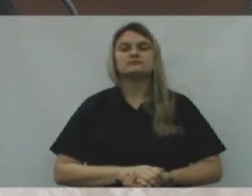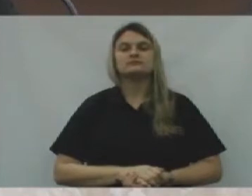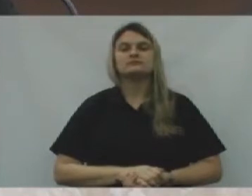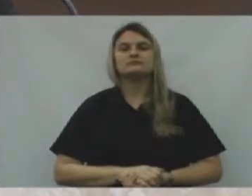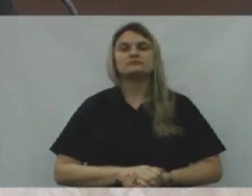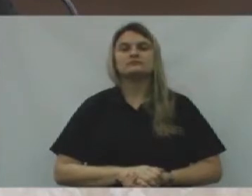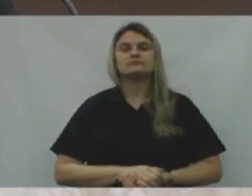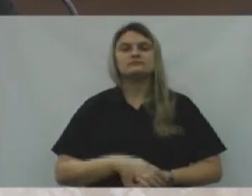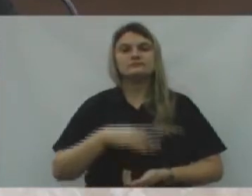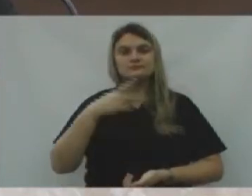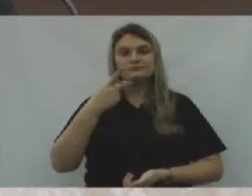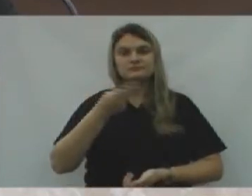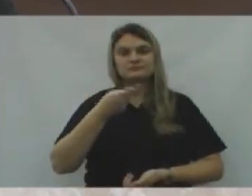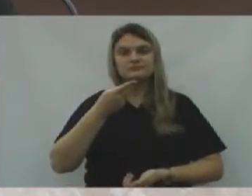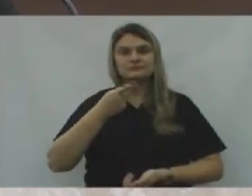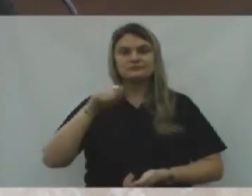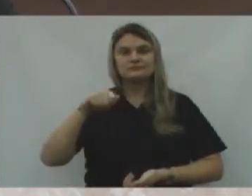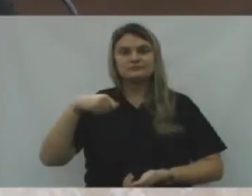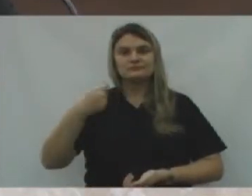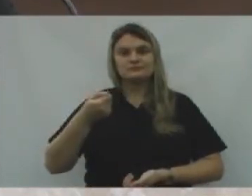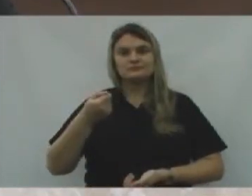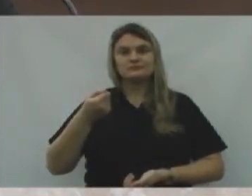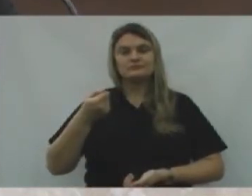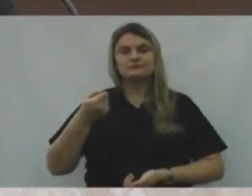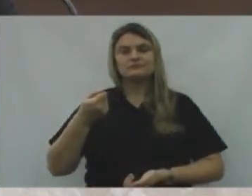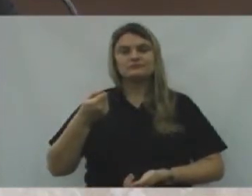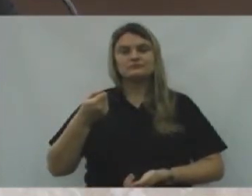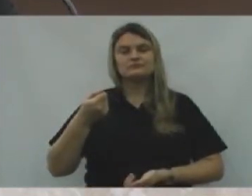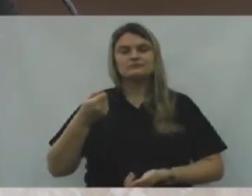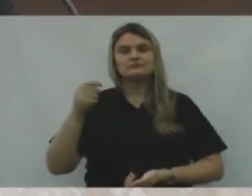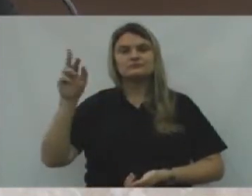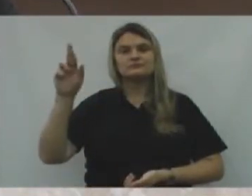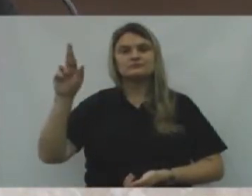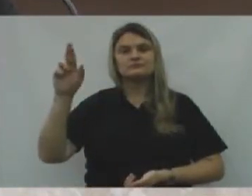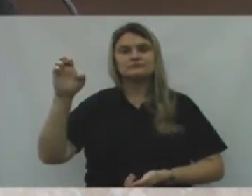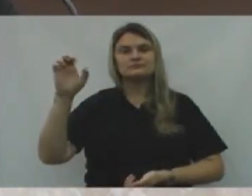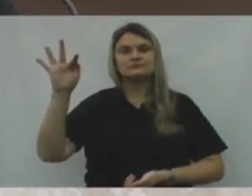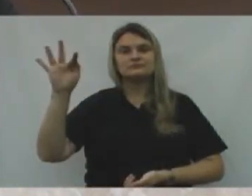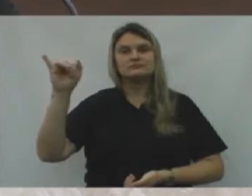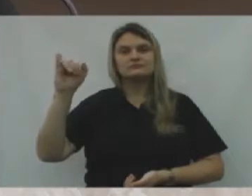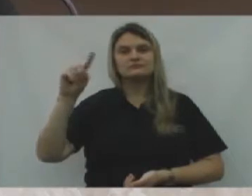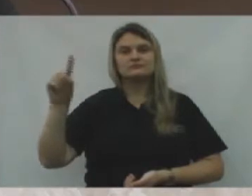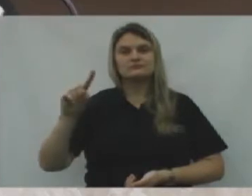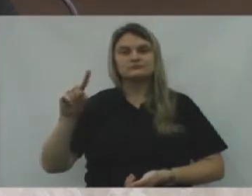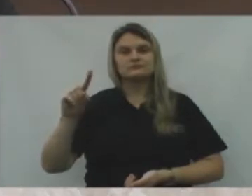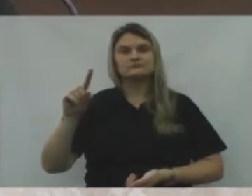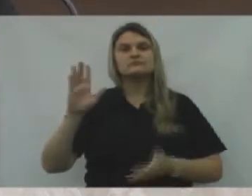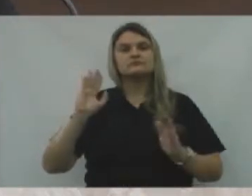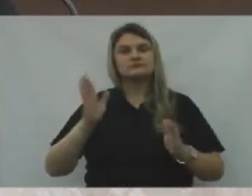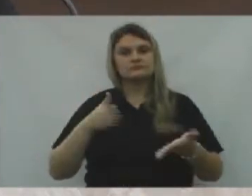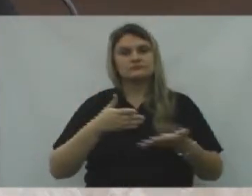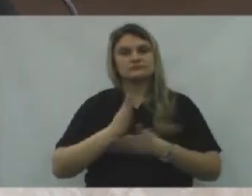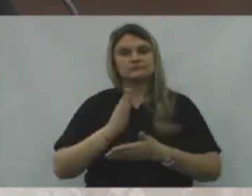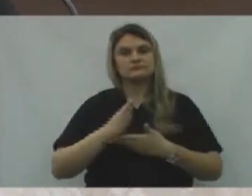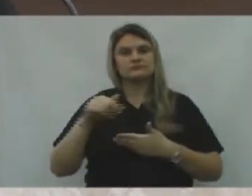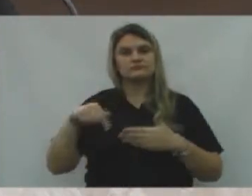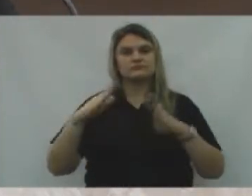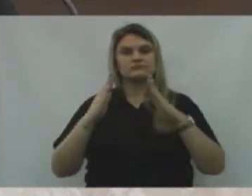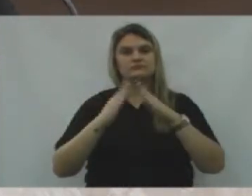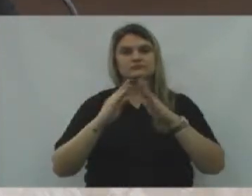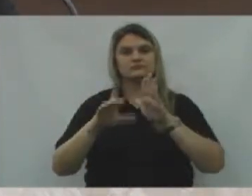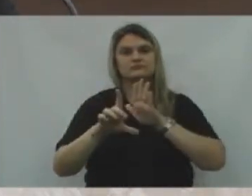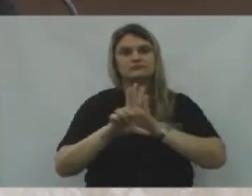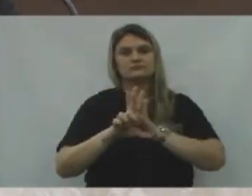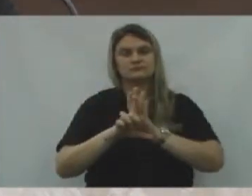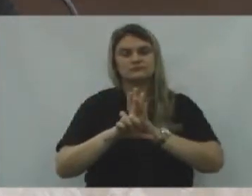era se reportando ao refis. Refis que foi aprovado pela Sacasa de Leis,